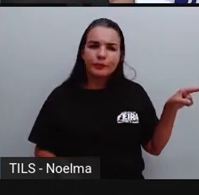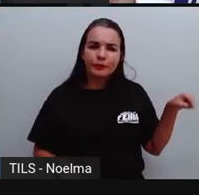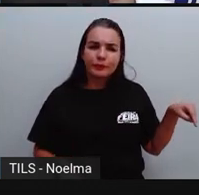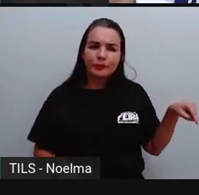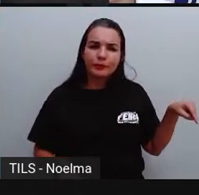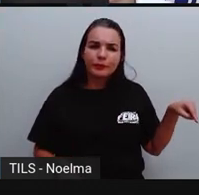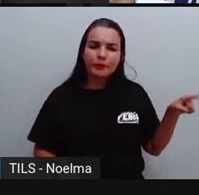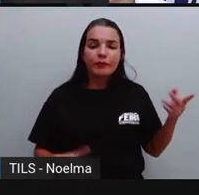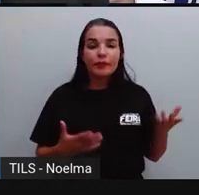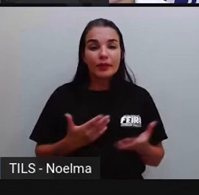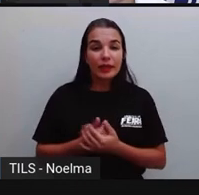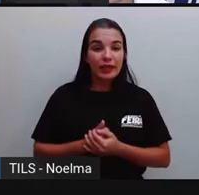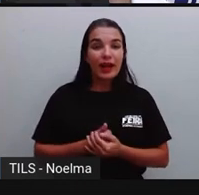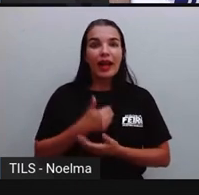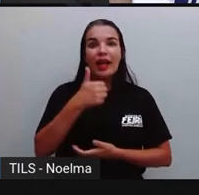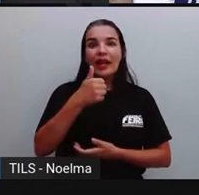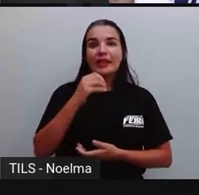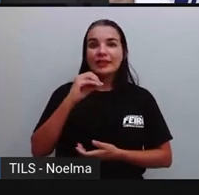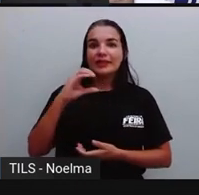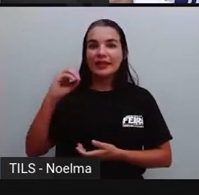olha lá, como foi que a Pró fez?